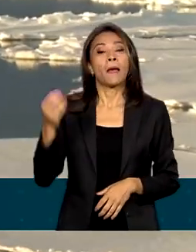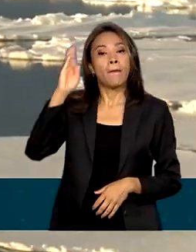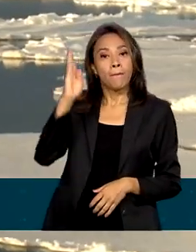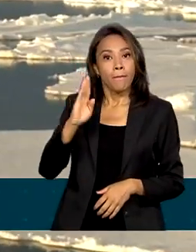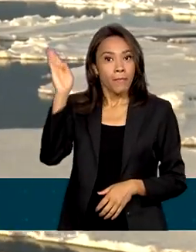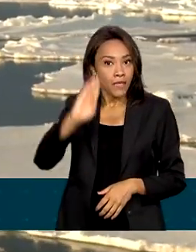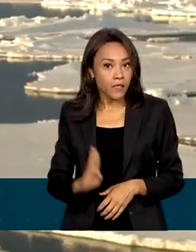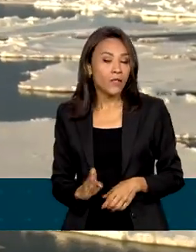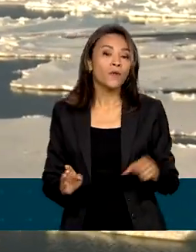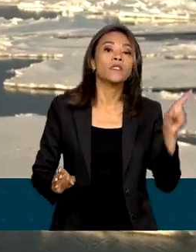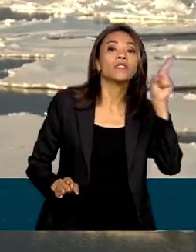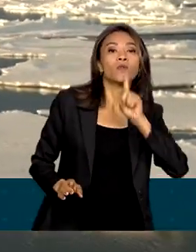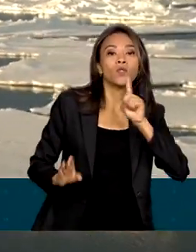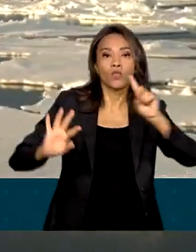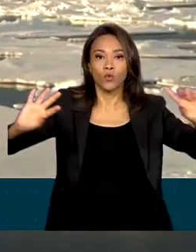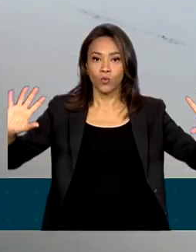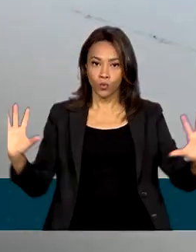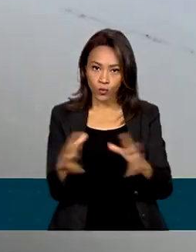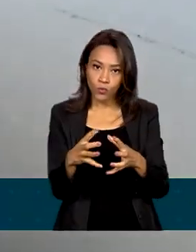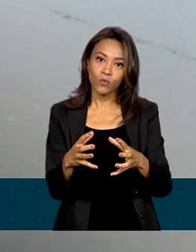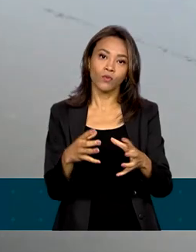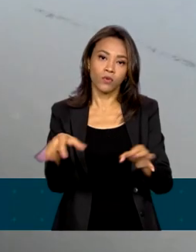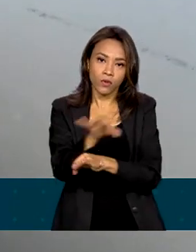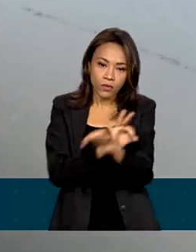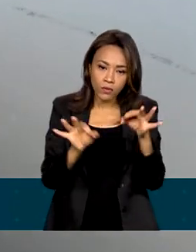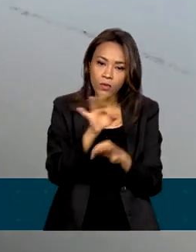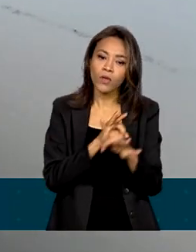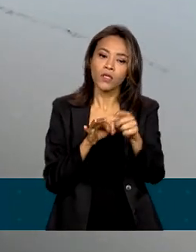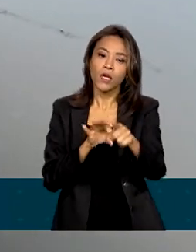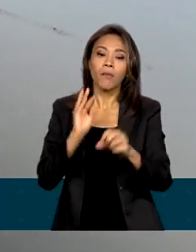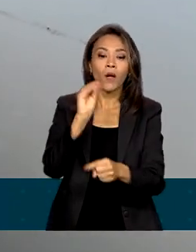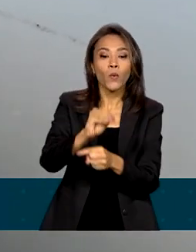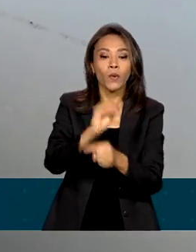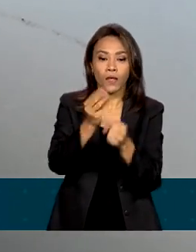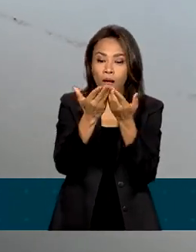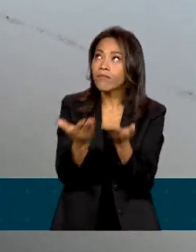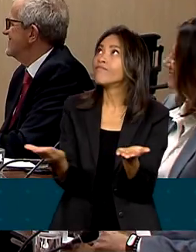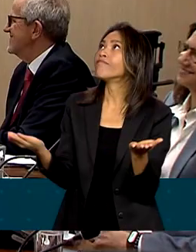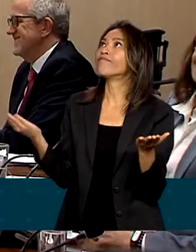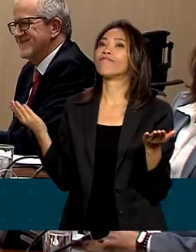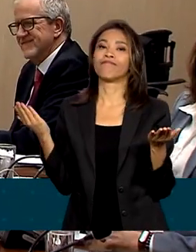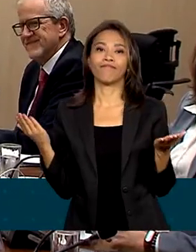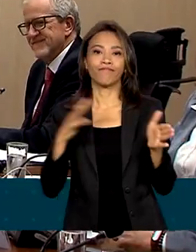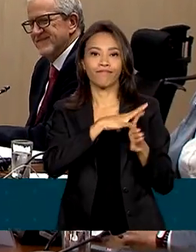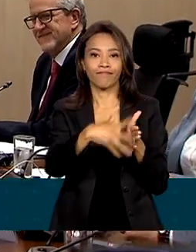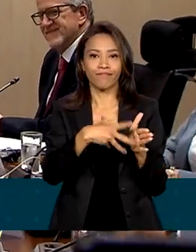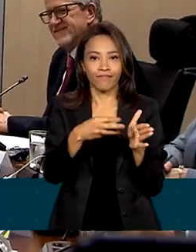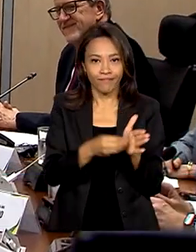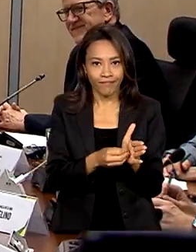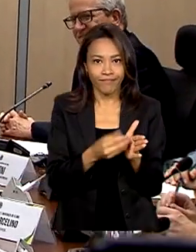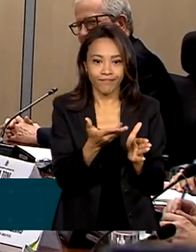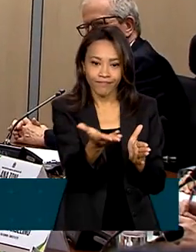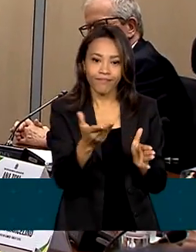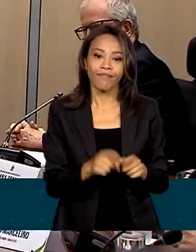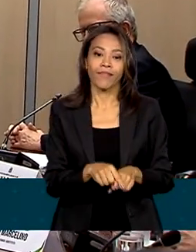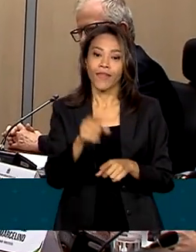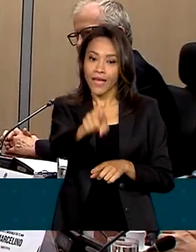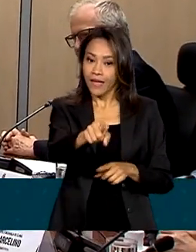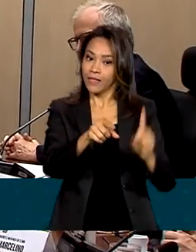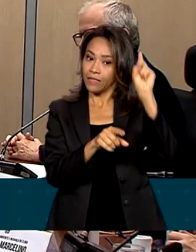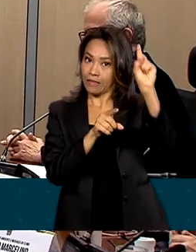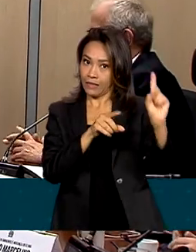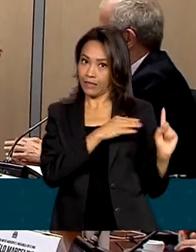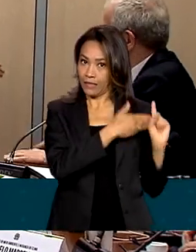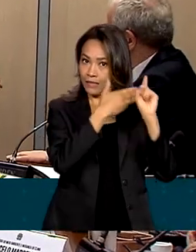mitigar os efeitos do aquecimento global e preservar a floresta amazônica. Na reunião do enviado especial do presidente Joe